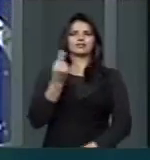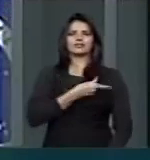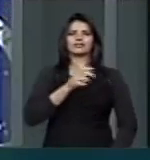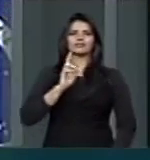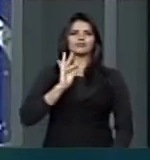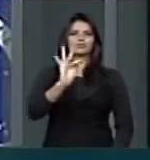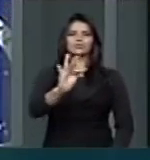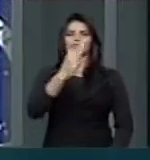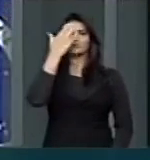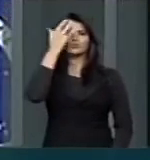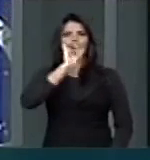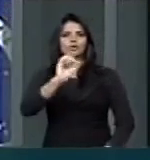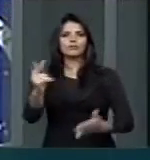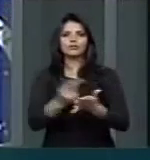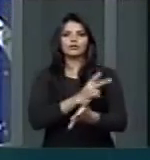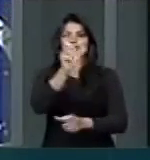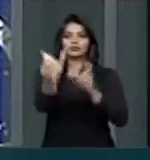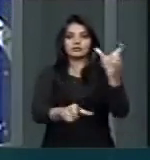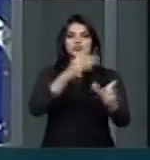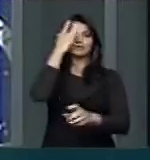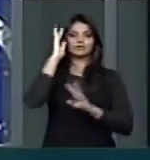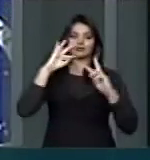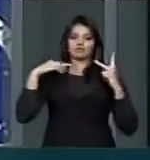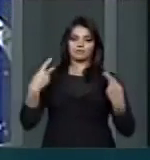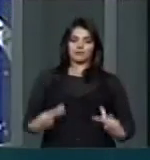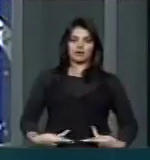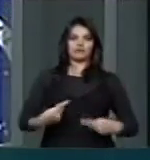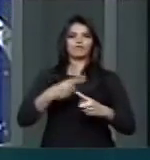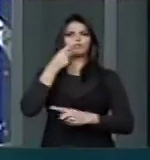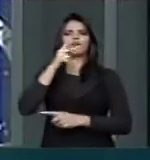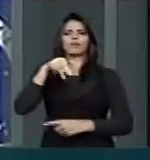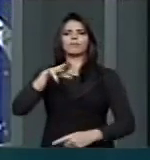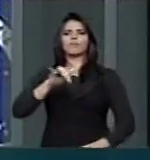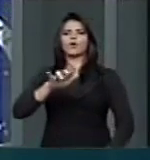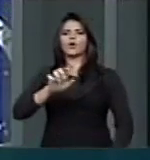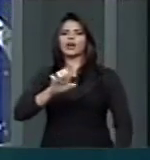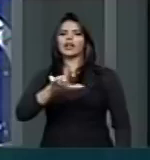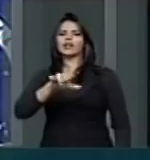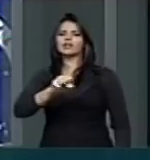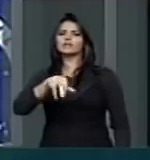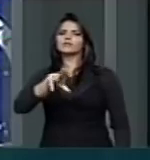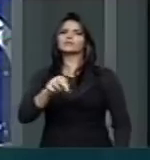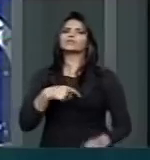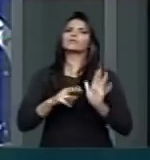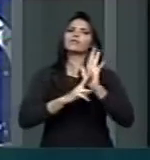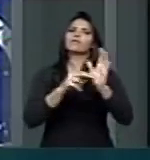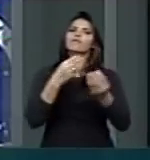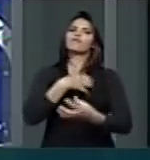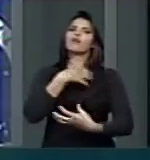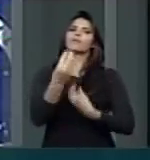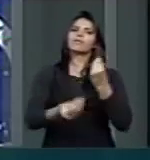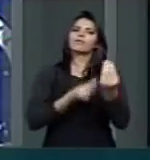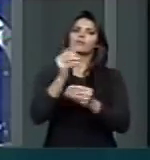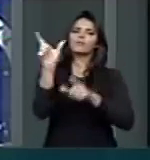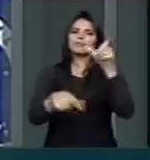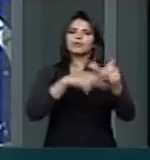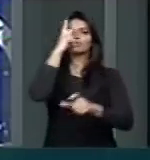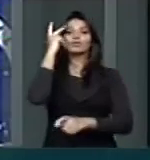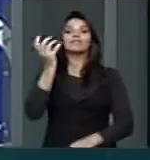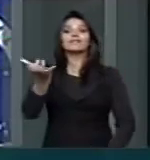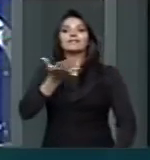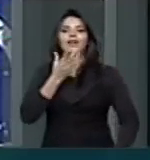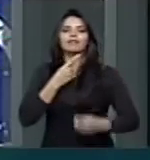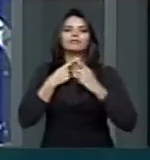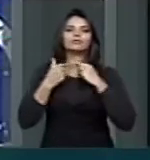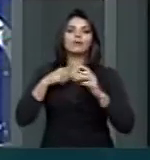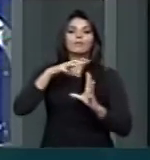um de nós, seres humanos, dizia que ali o moralismo representa a forma como as pessoas gostariam que